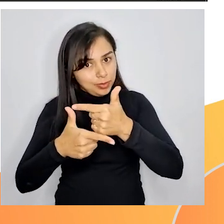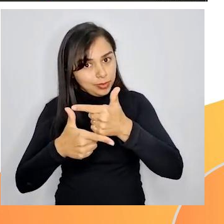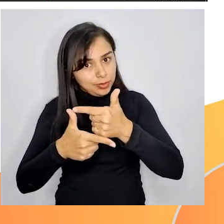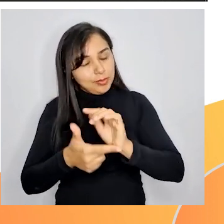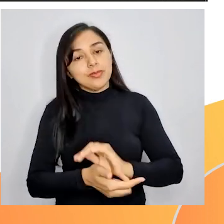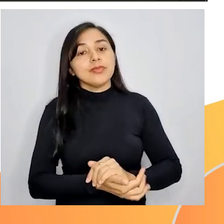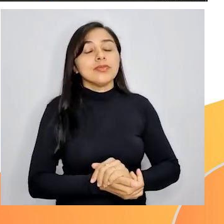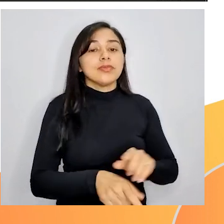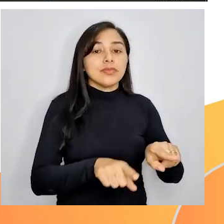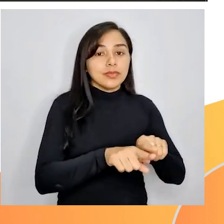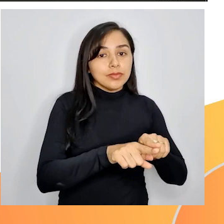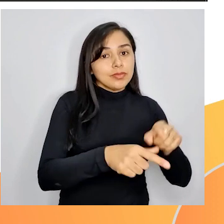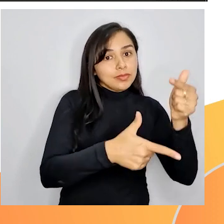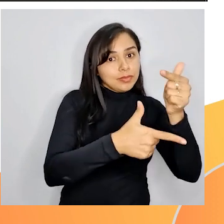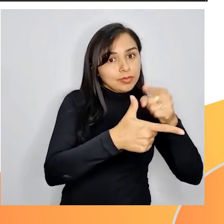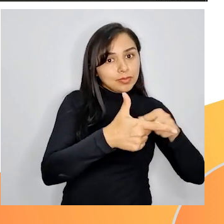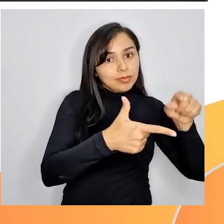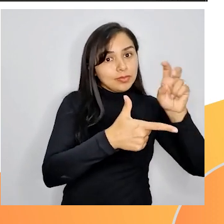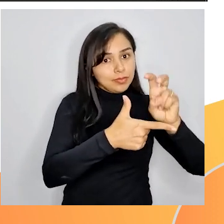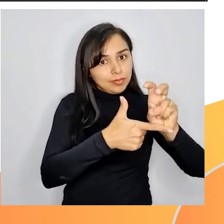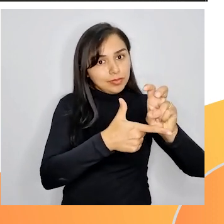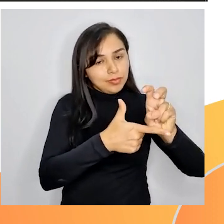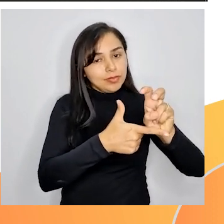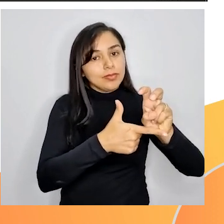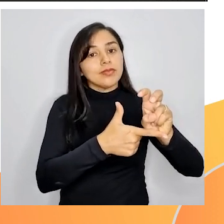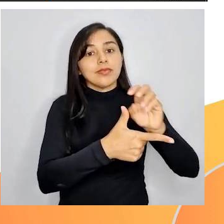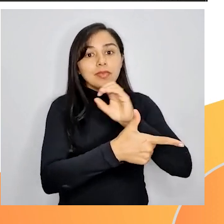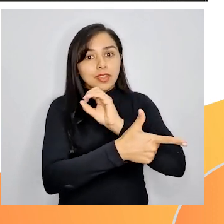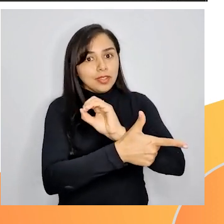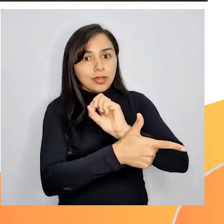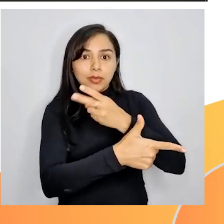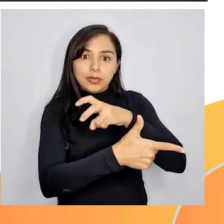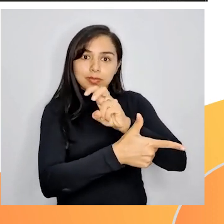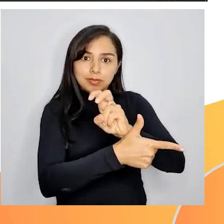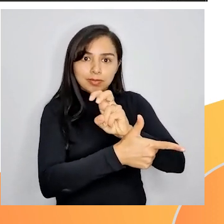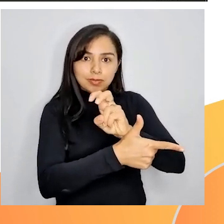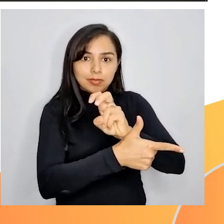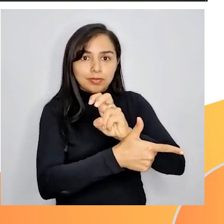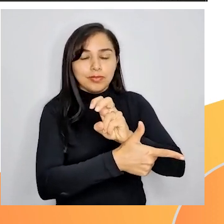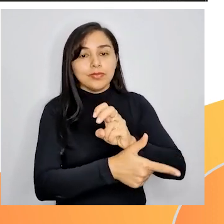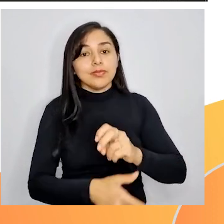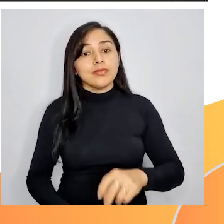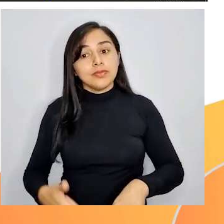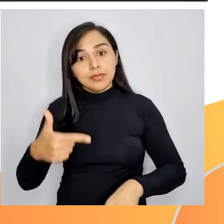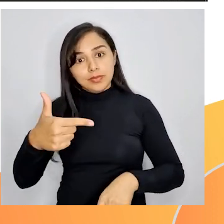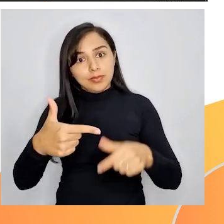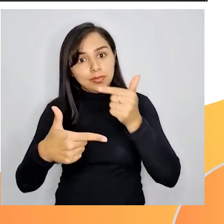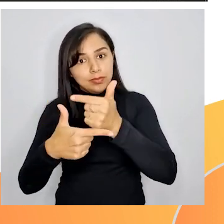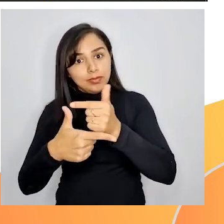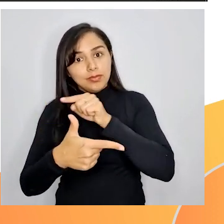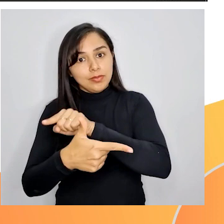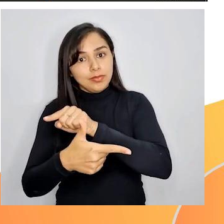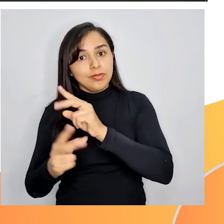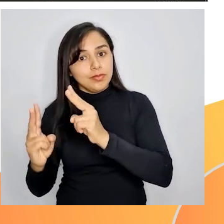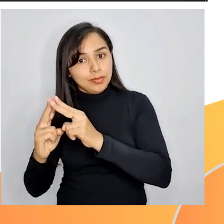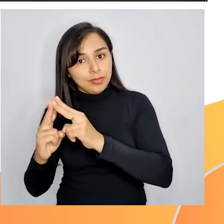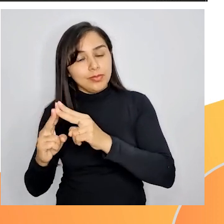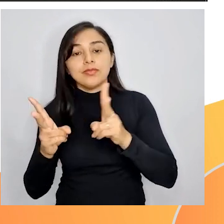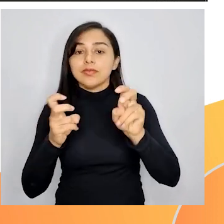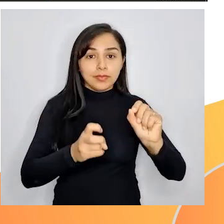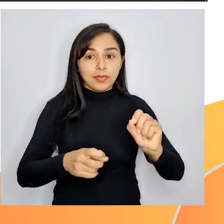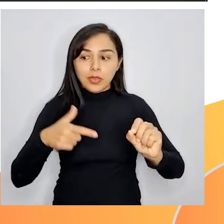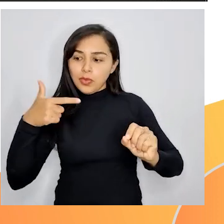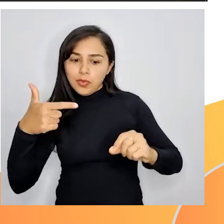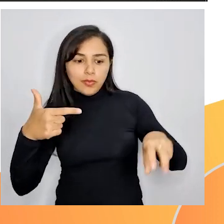critério do número 5, sempre que finalizar em 0 ou 5. O critério do igual a 10